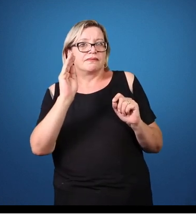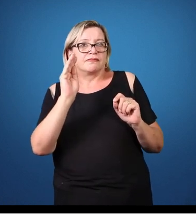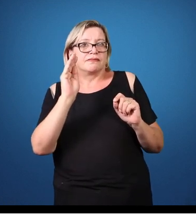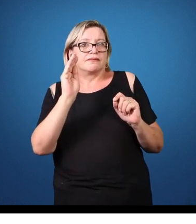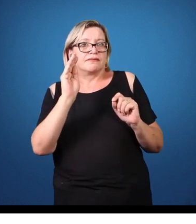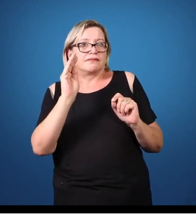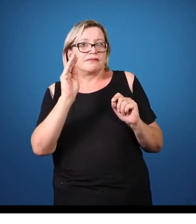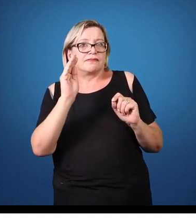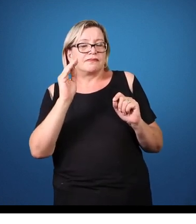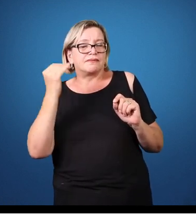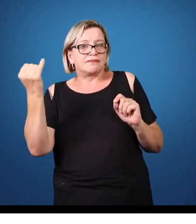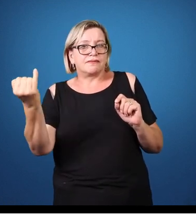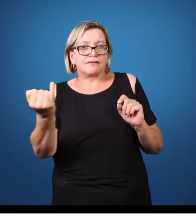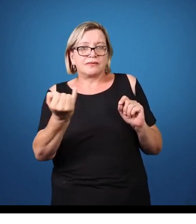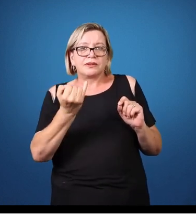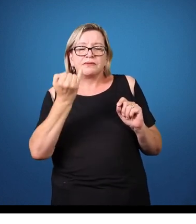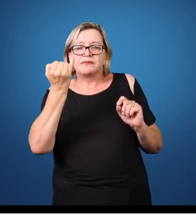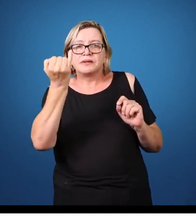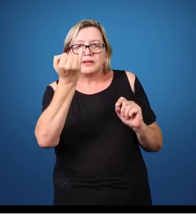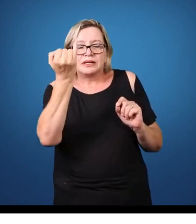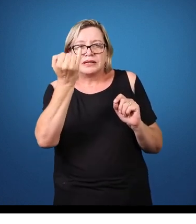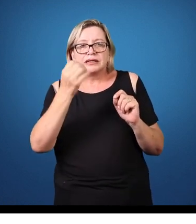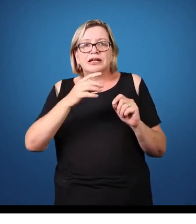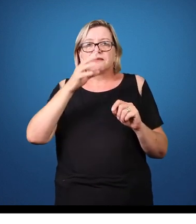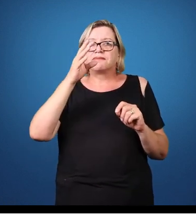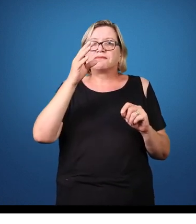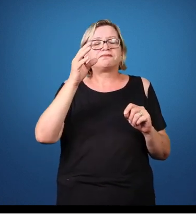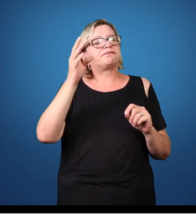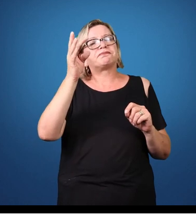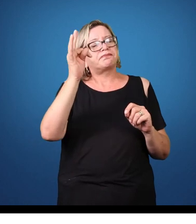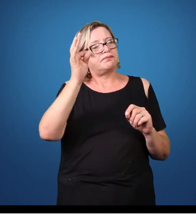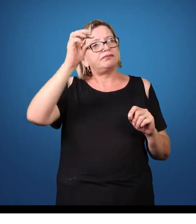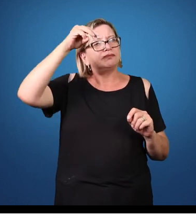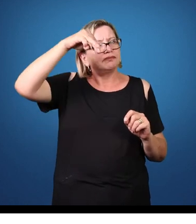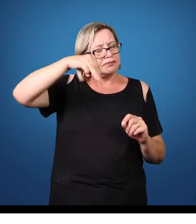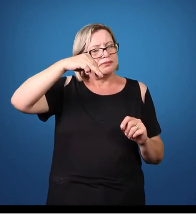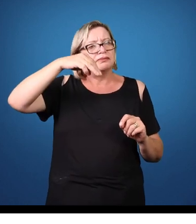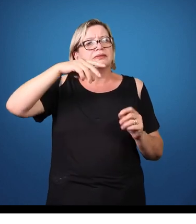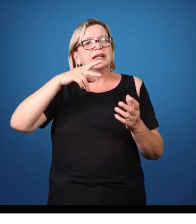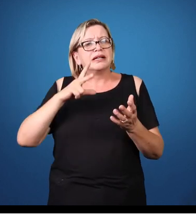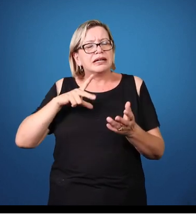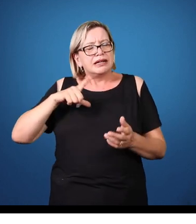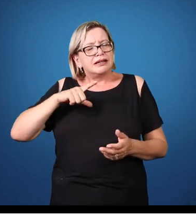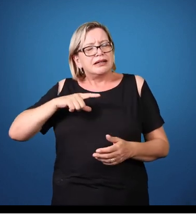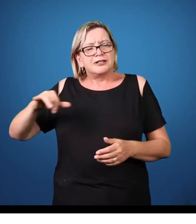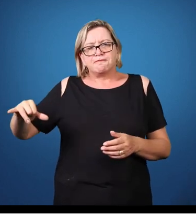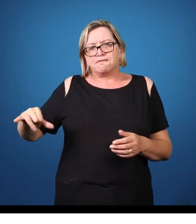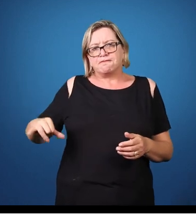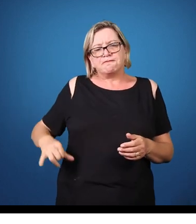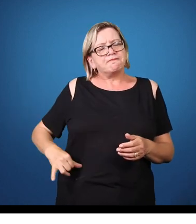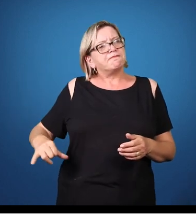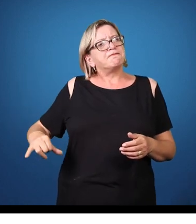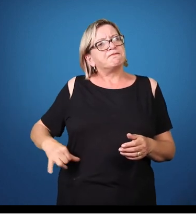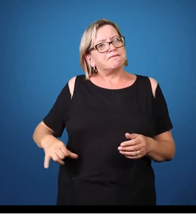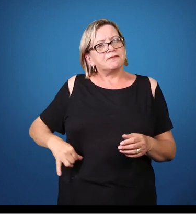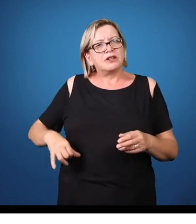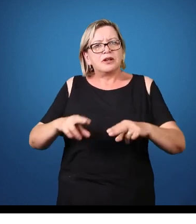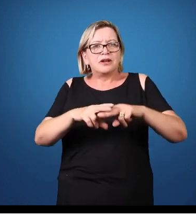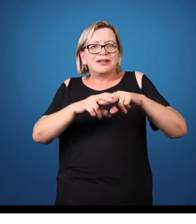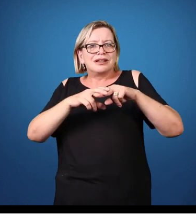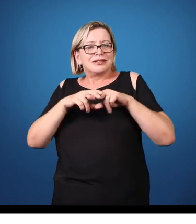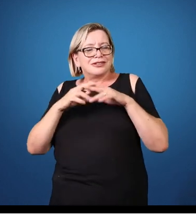sofrimento. E é por isso que a gente diz que um transtorno mental, ele é um sofrimento psíquico